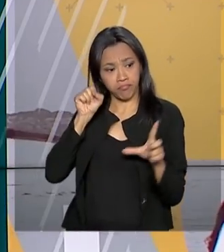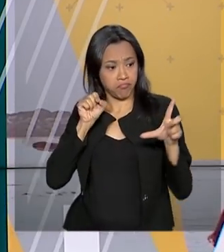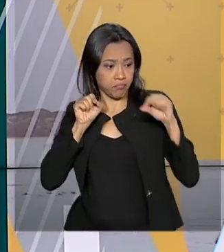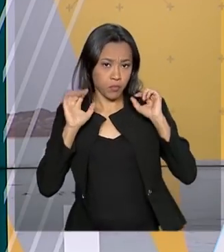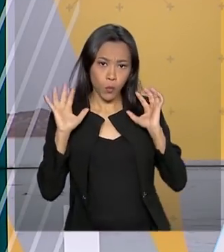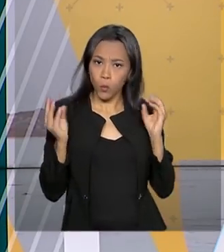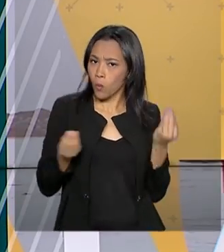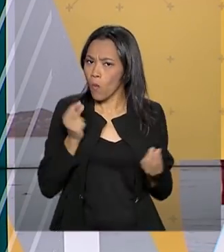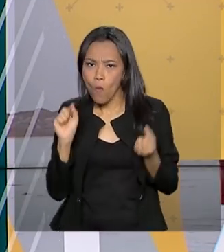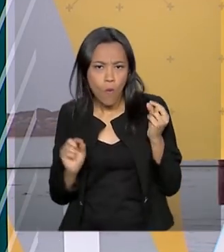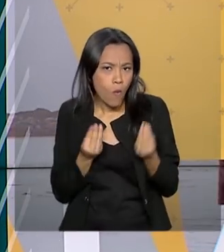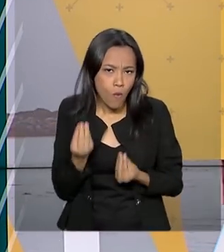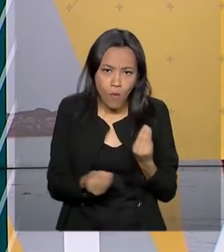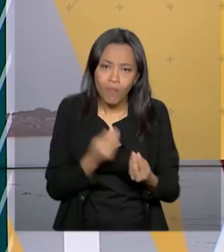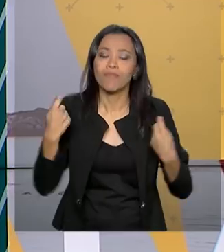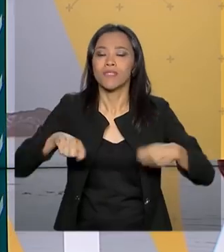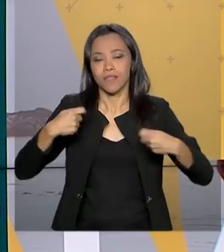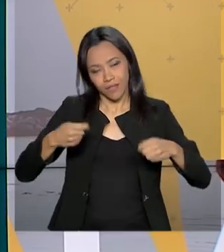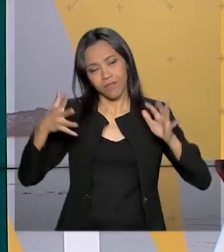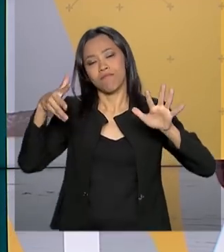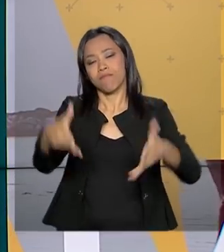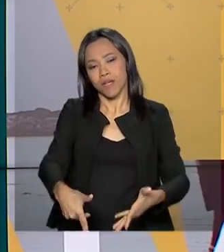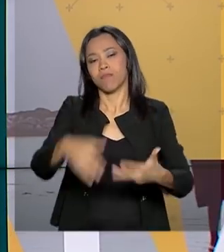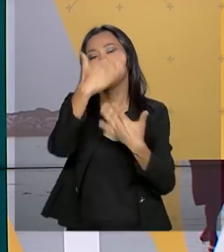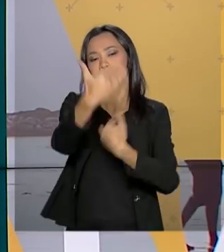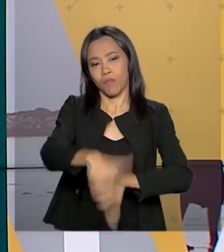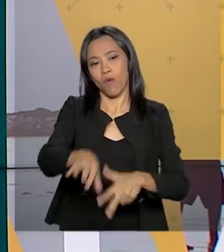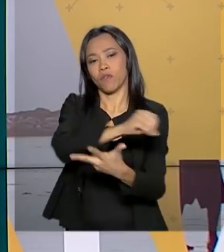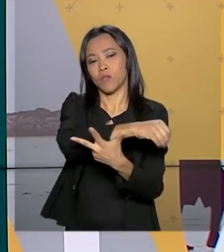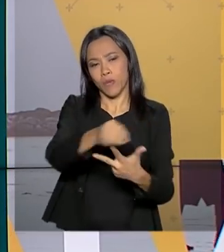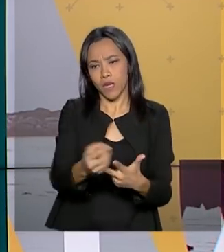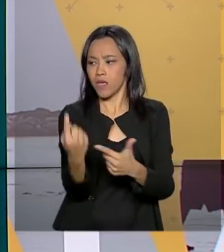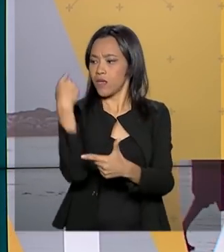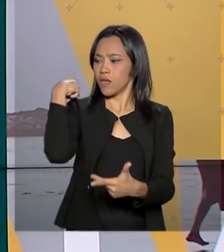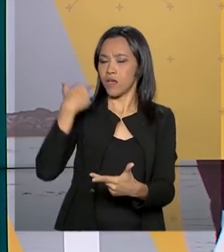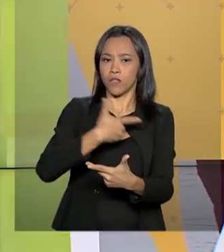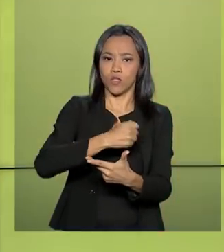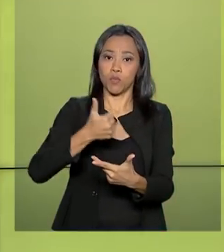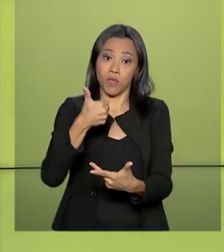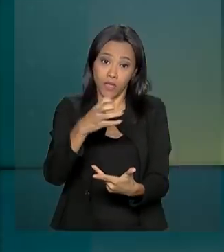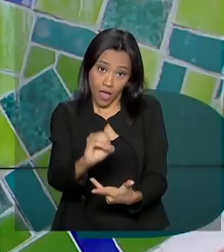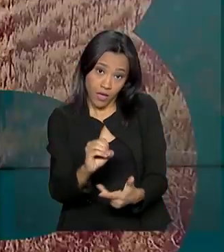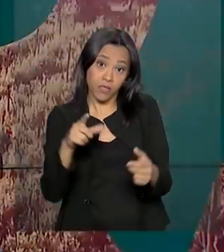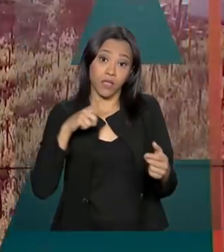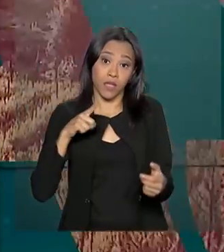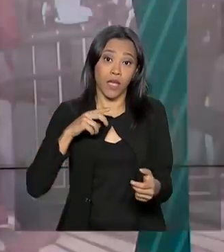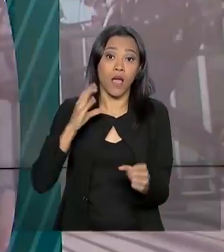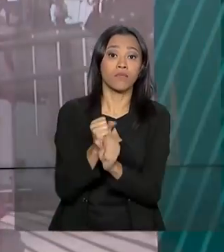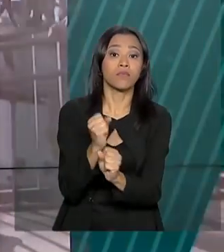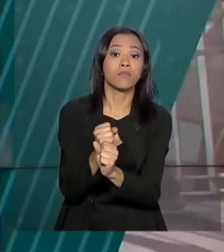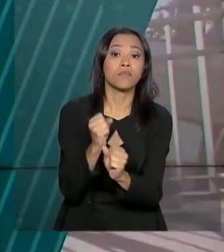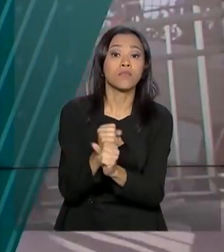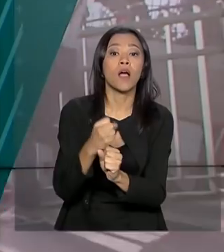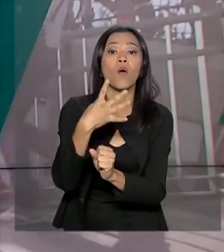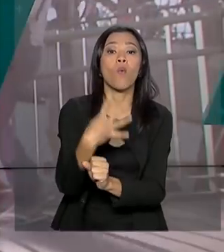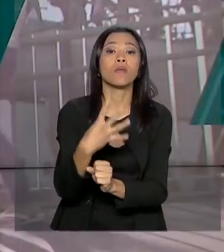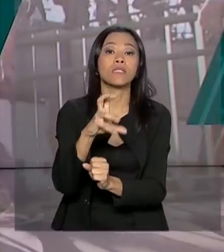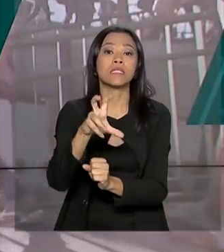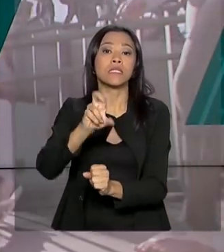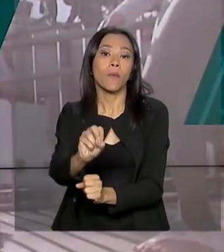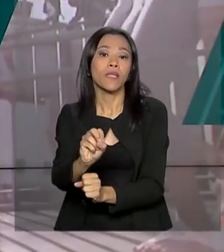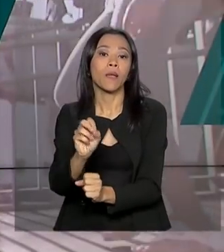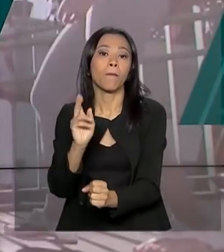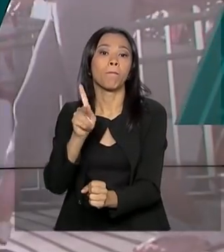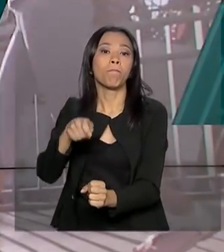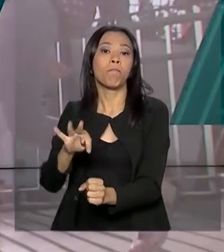é necessário que o candidato tenha participado do Enem, a partir de 2010, que tenha nota média igual ou superior a 450 pontos